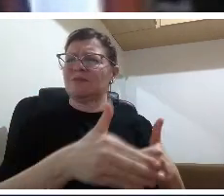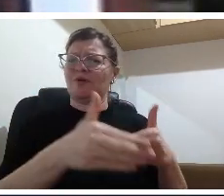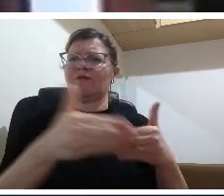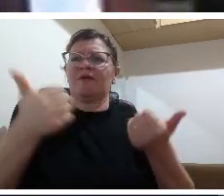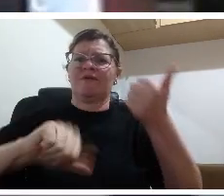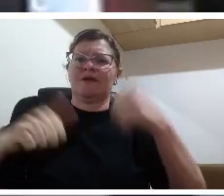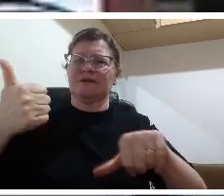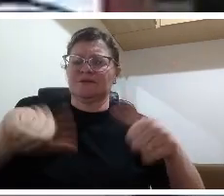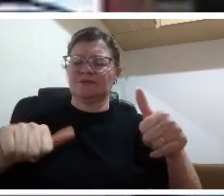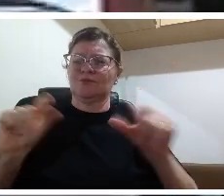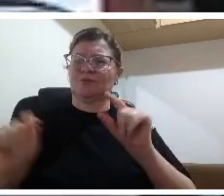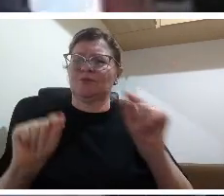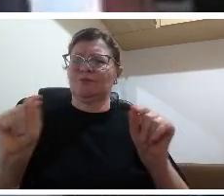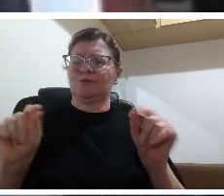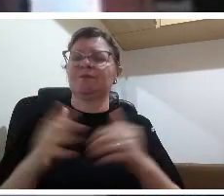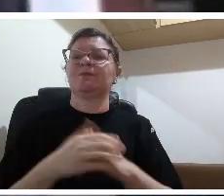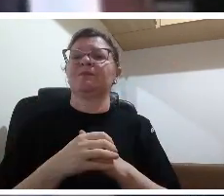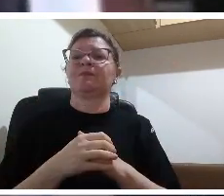provas